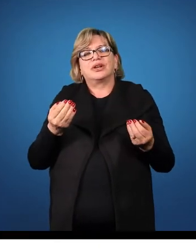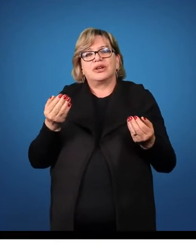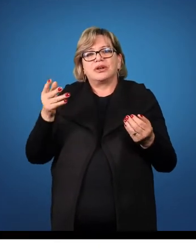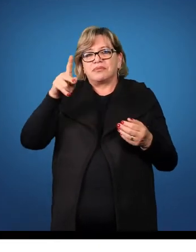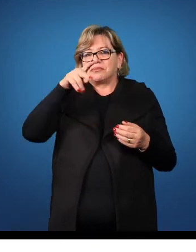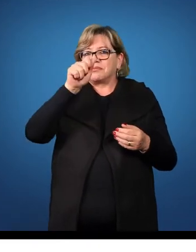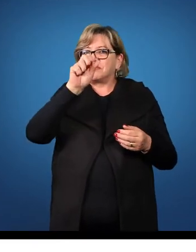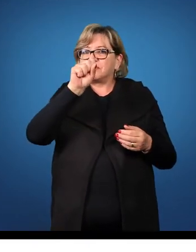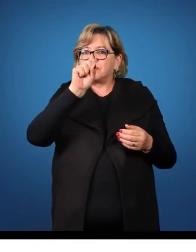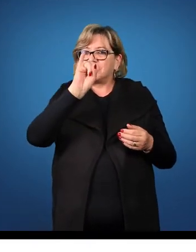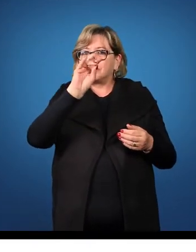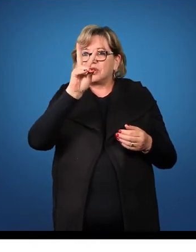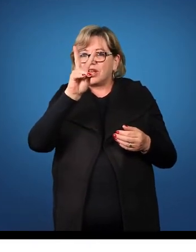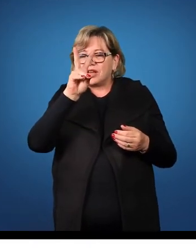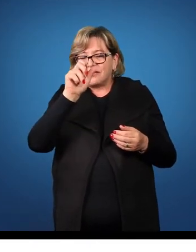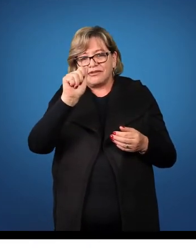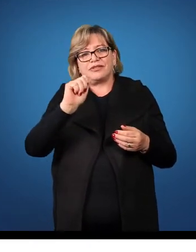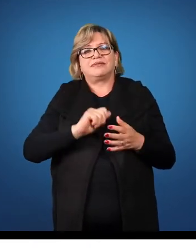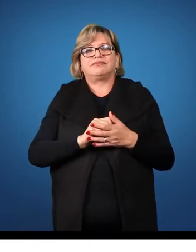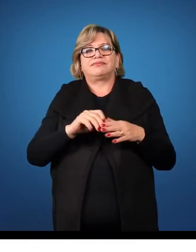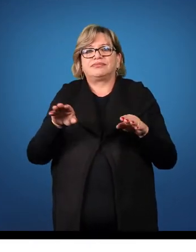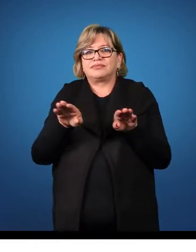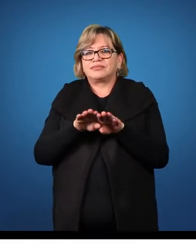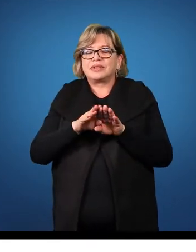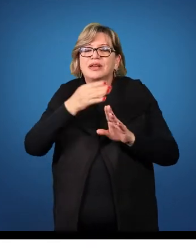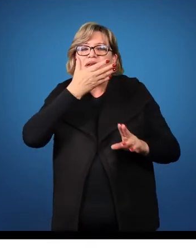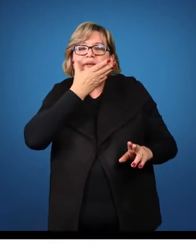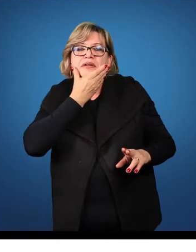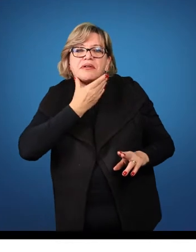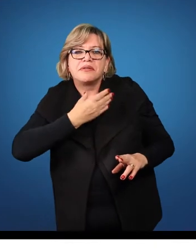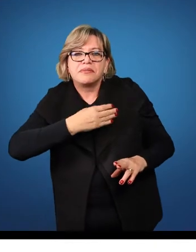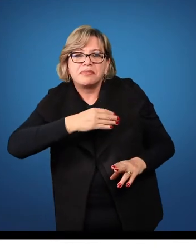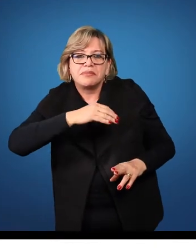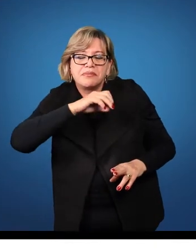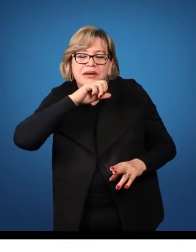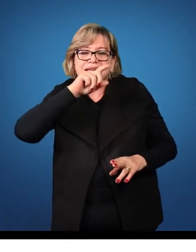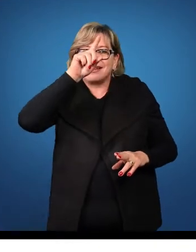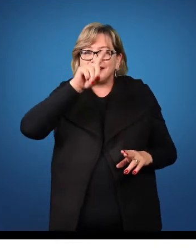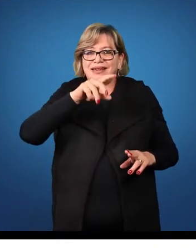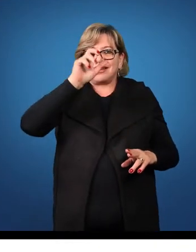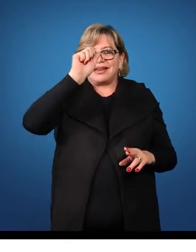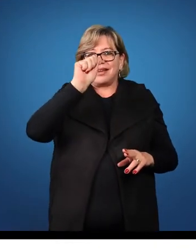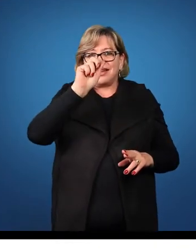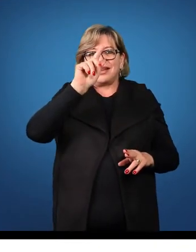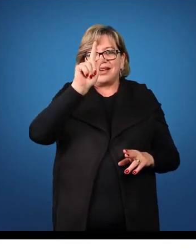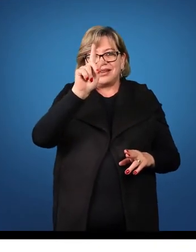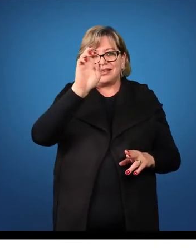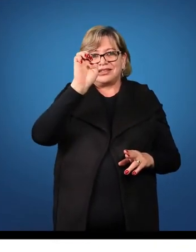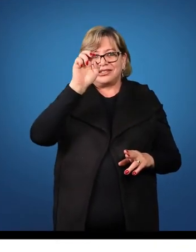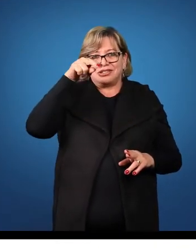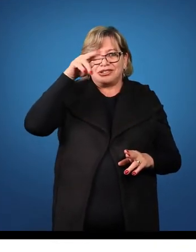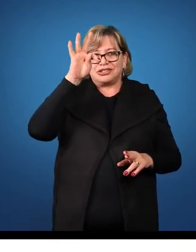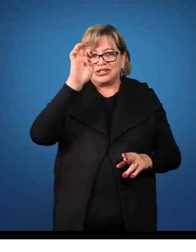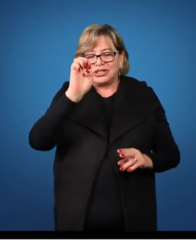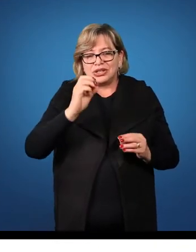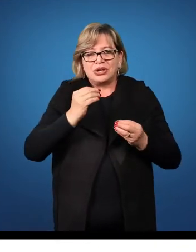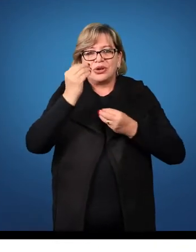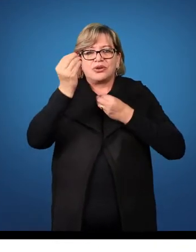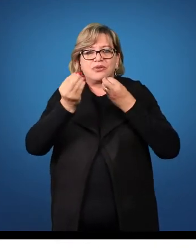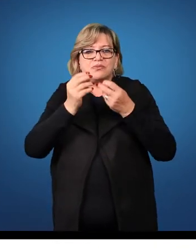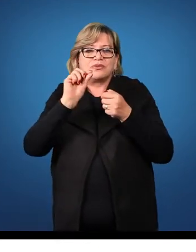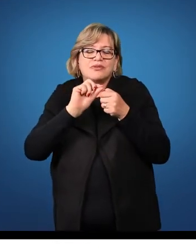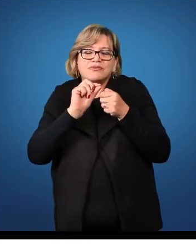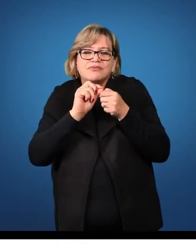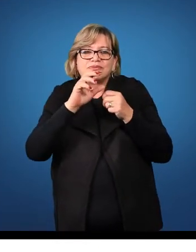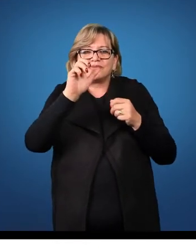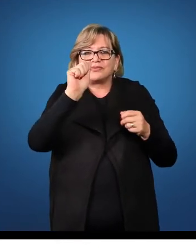passa a ser o agente da voz passiva. Então, como é que a gente vai lidar com o agente da voz